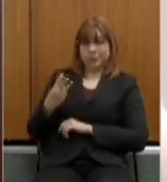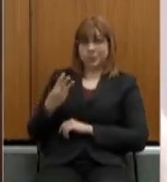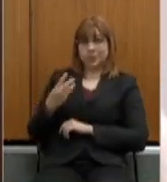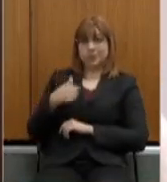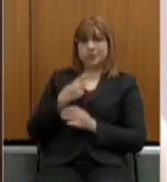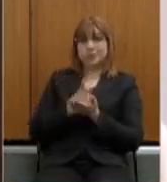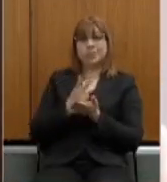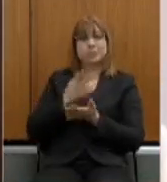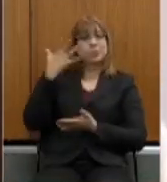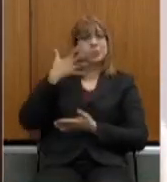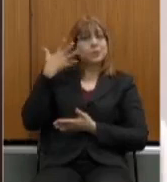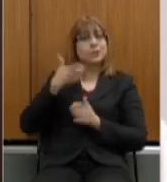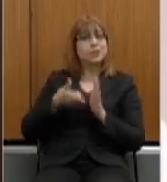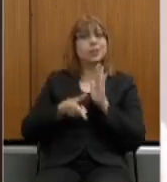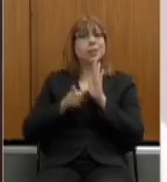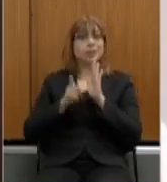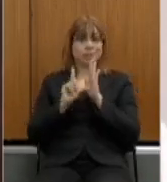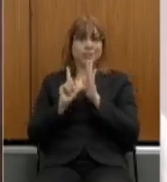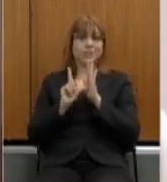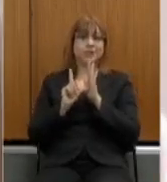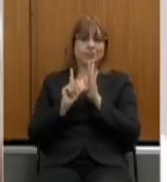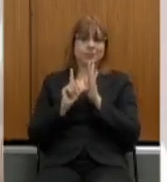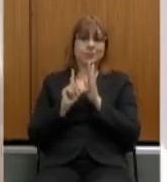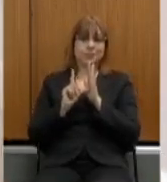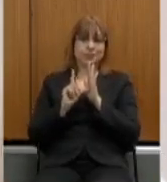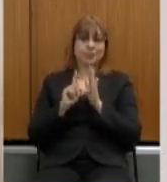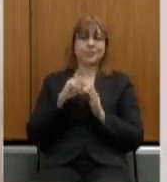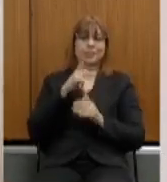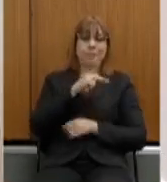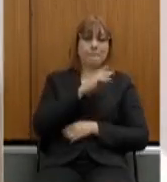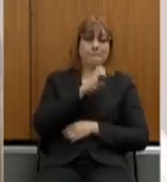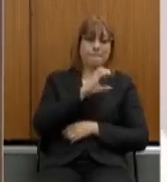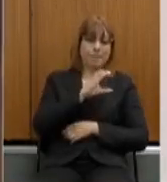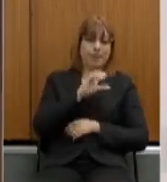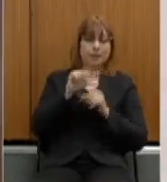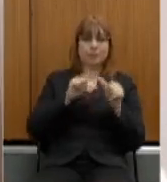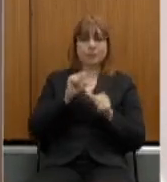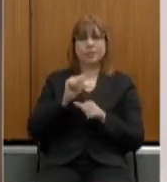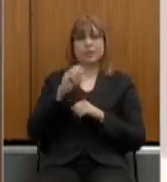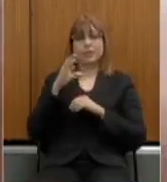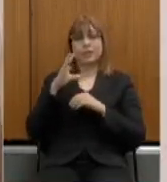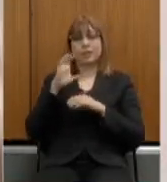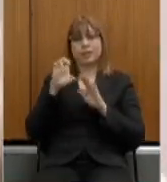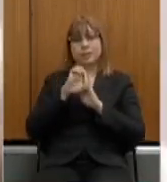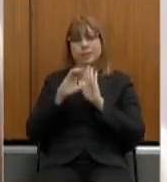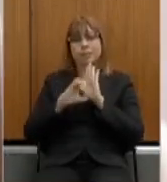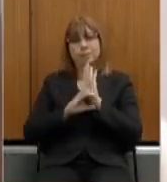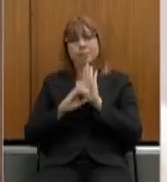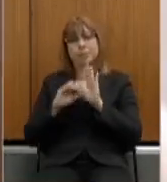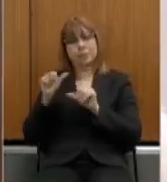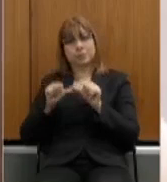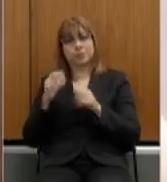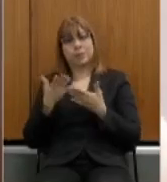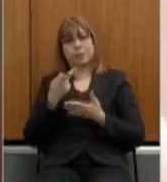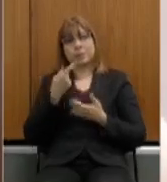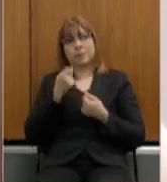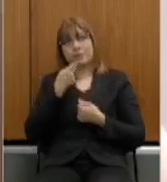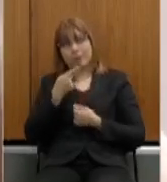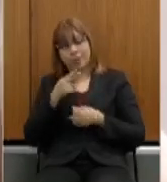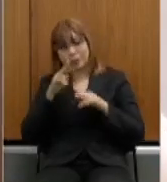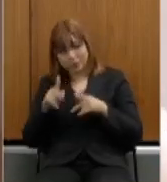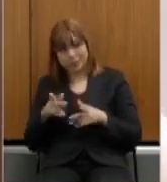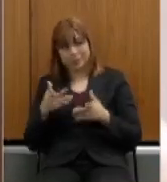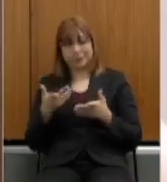muito essa palestra antes da emenda virar, antes da PEC virar emenda, então eu falava atualmente, atualmente, agora eu tenho que mudar o disco, né?